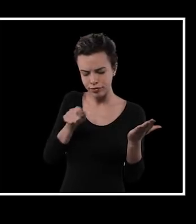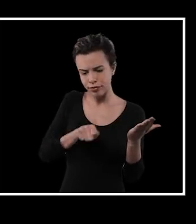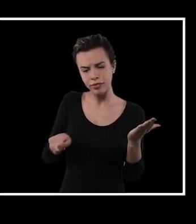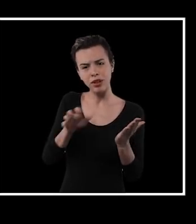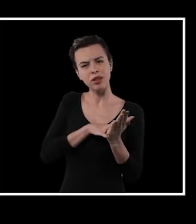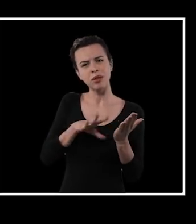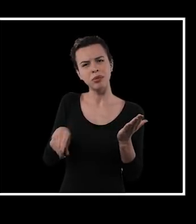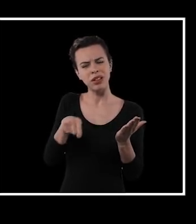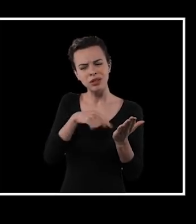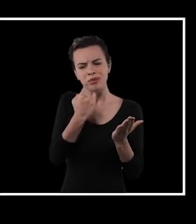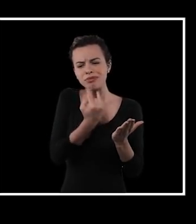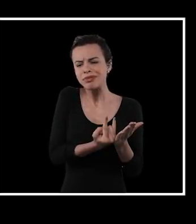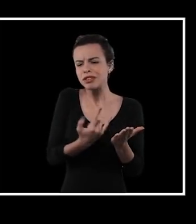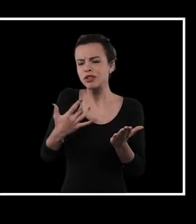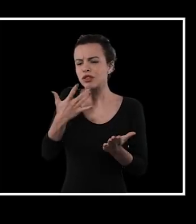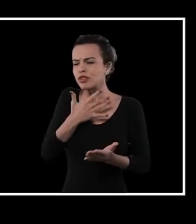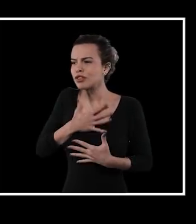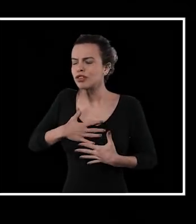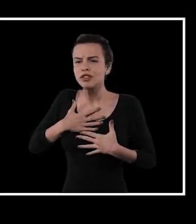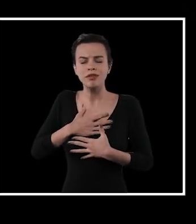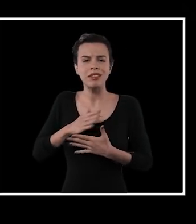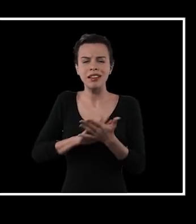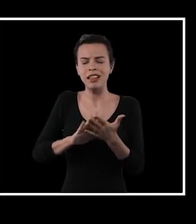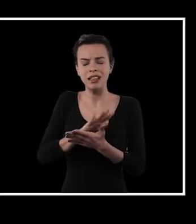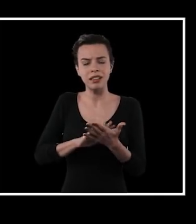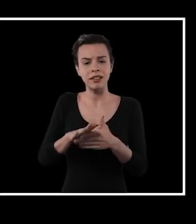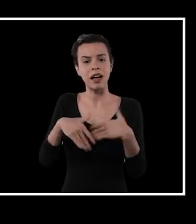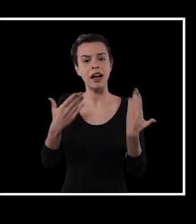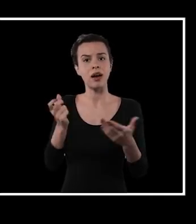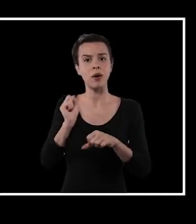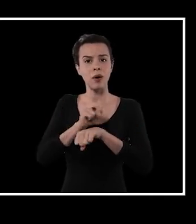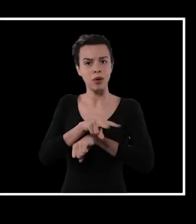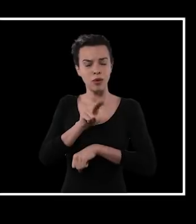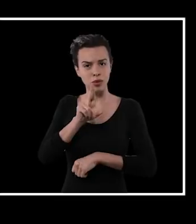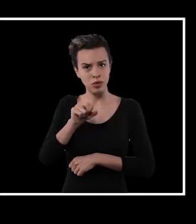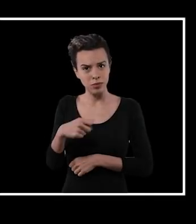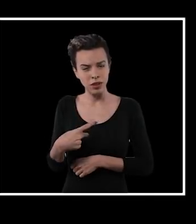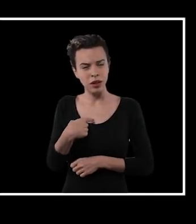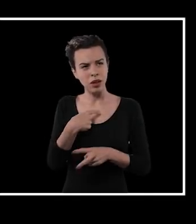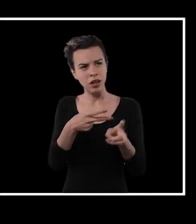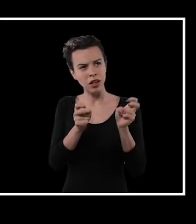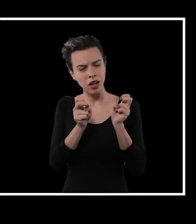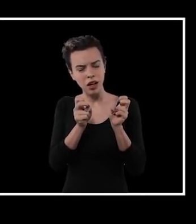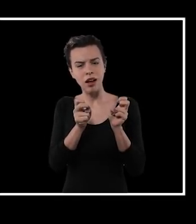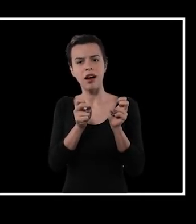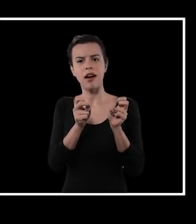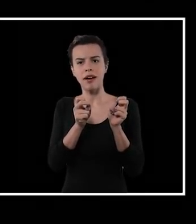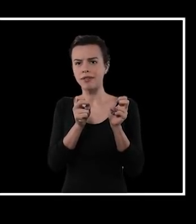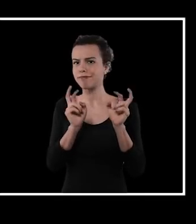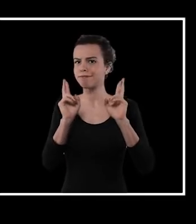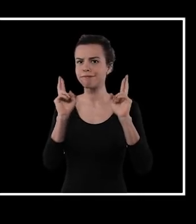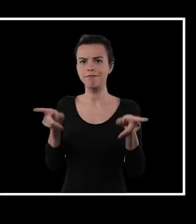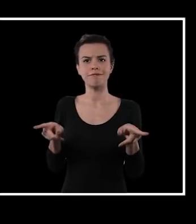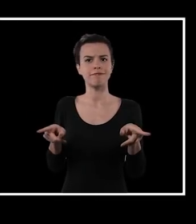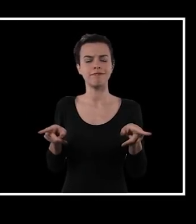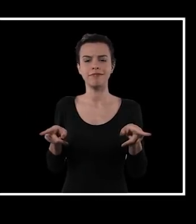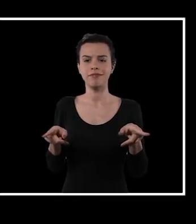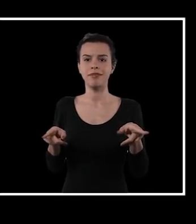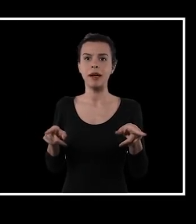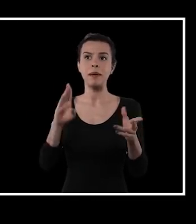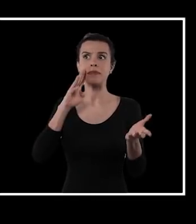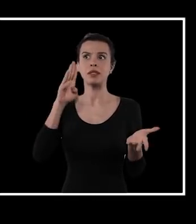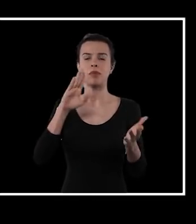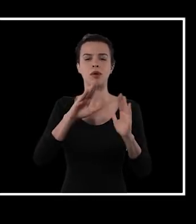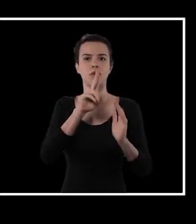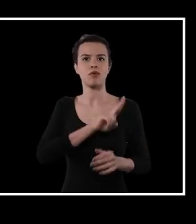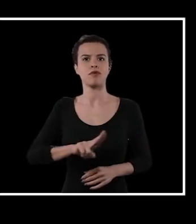copiar texto do livro, isso não é atrativo de fato, sabe? E aí, quando eu cheguei na USP, eu percebi uma coisa muito